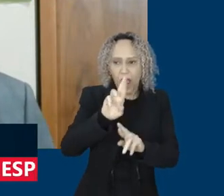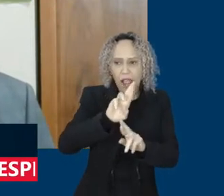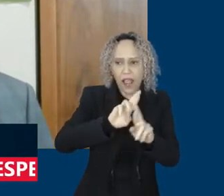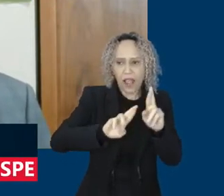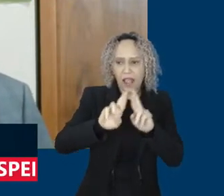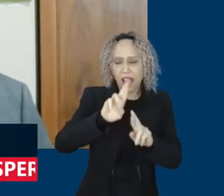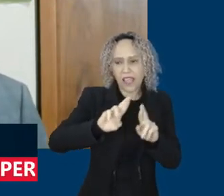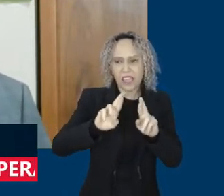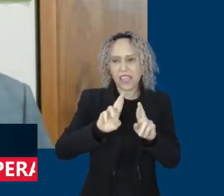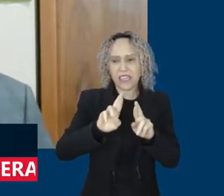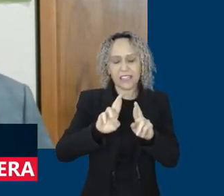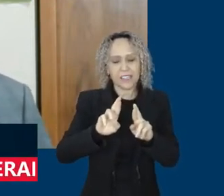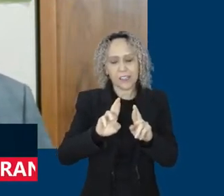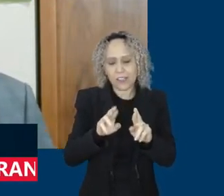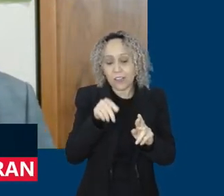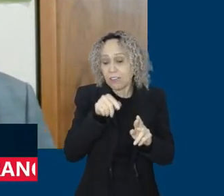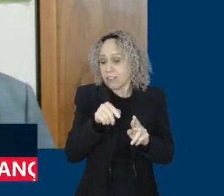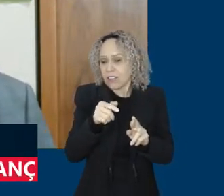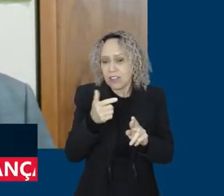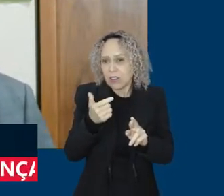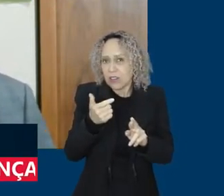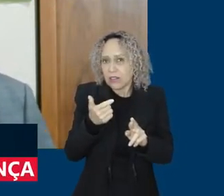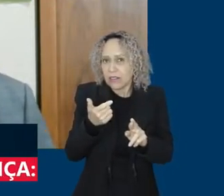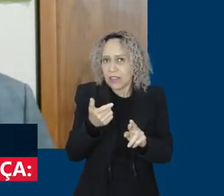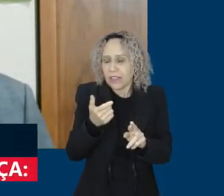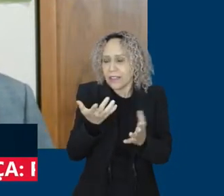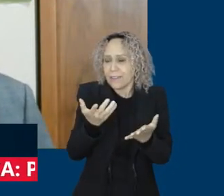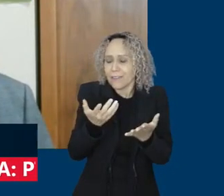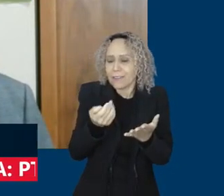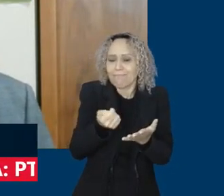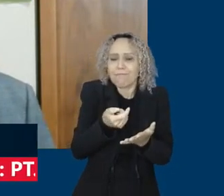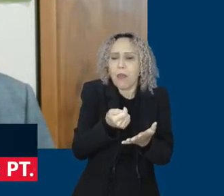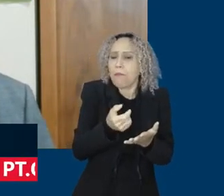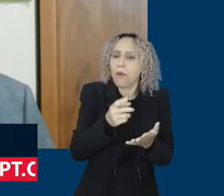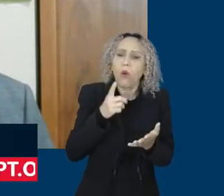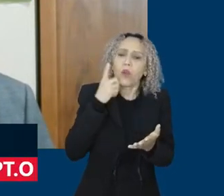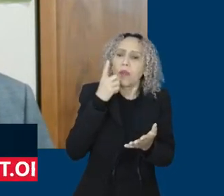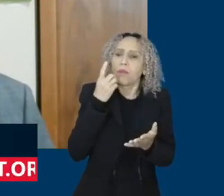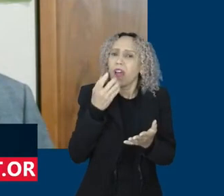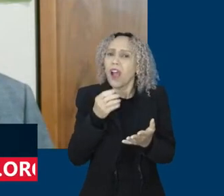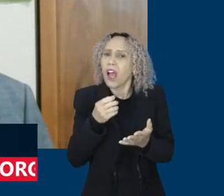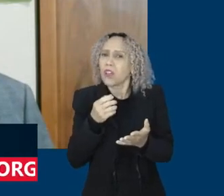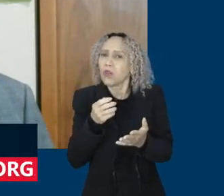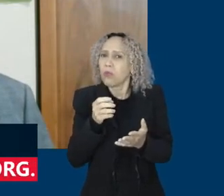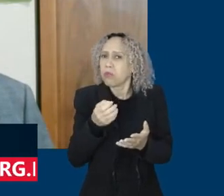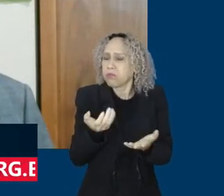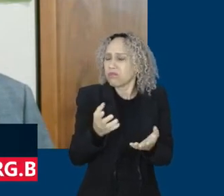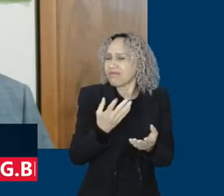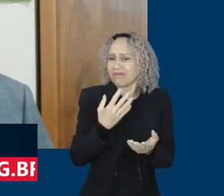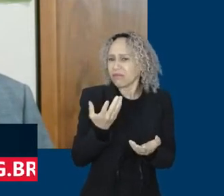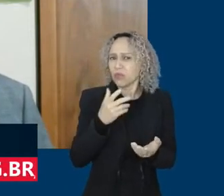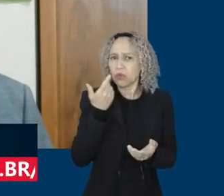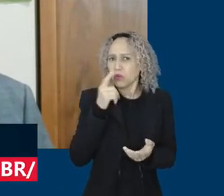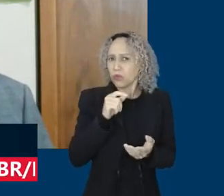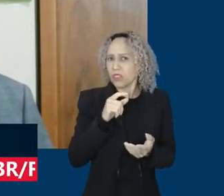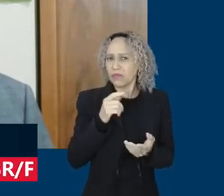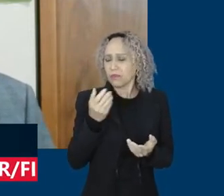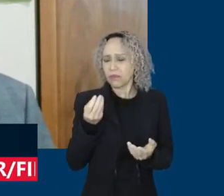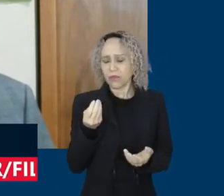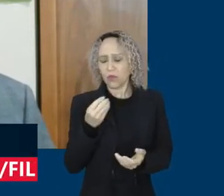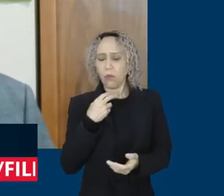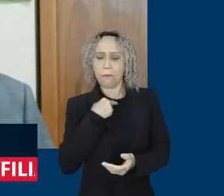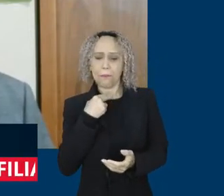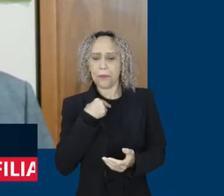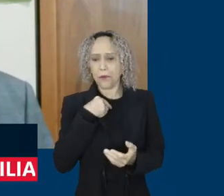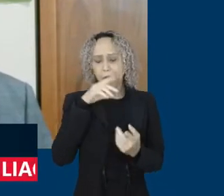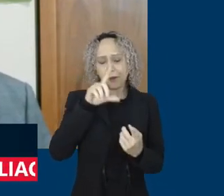portanto, no rodízio de vagas. Uma vaga a mais deve vir para o PT. Se der certo, nós teremos três titulares e três